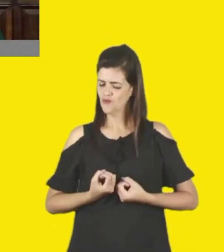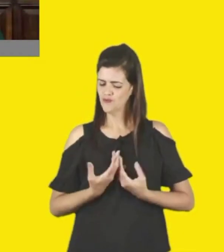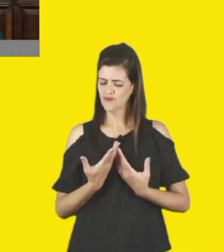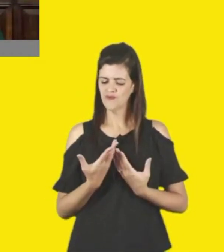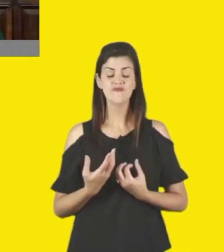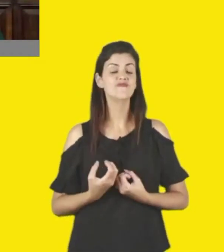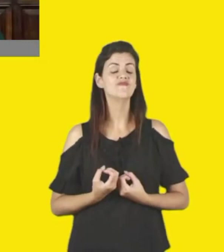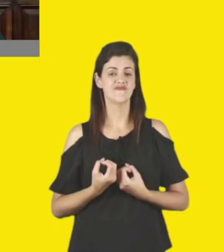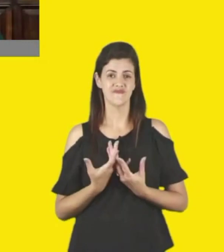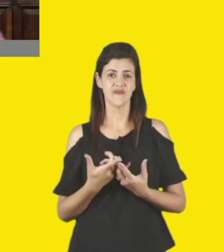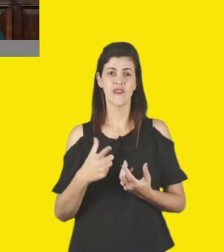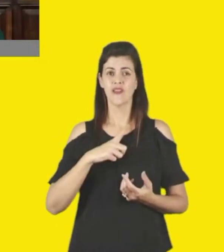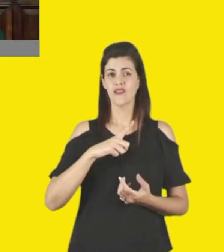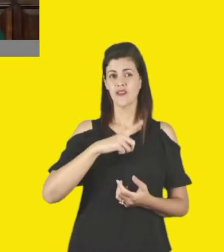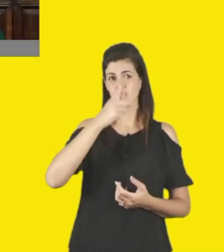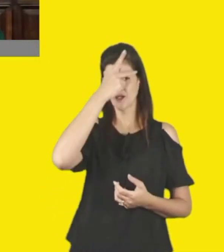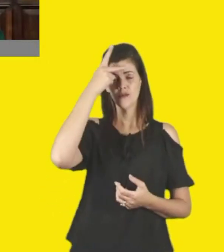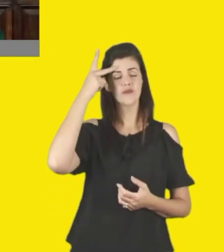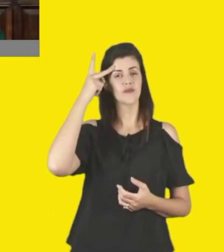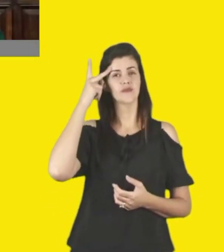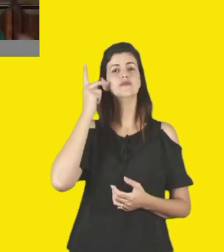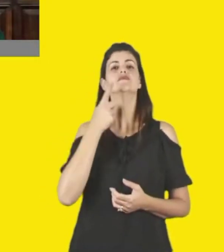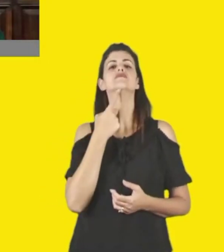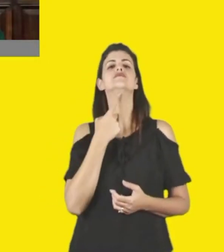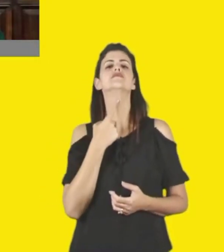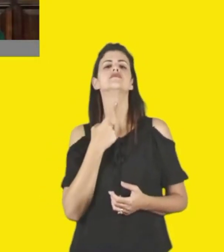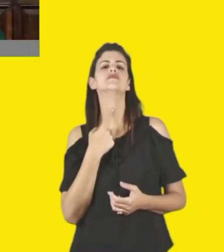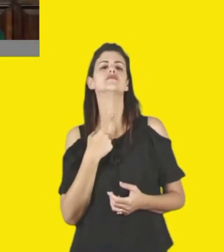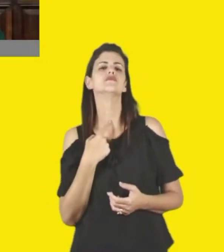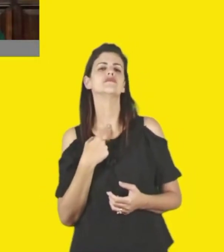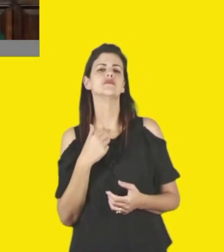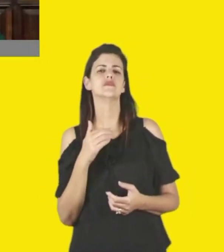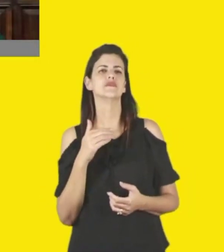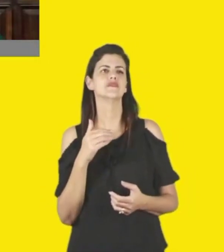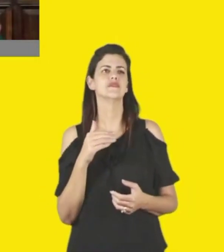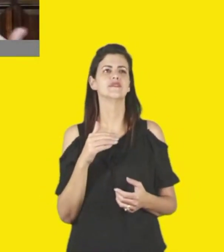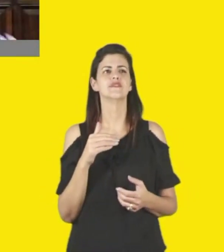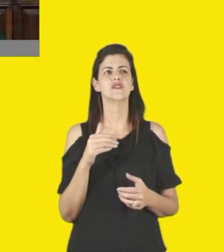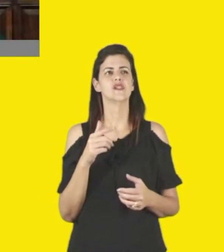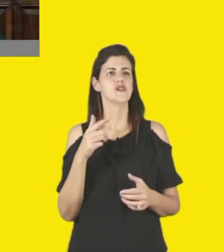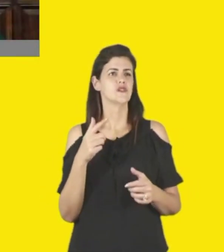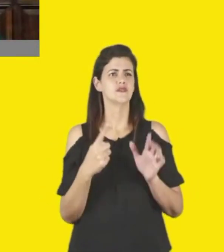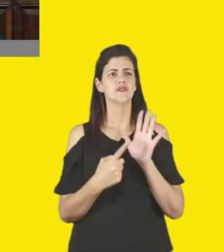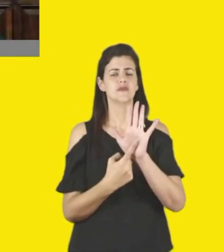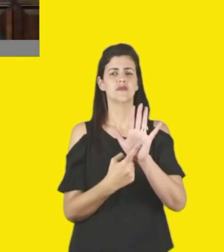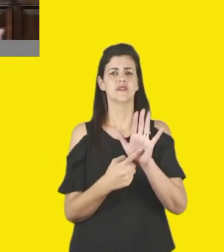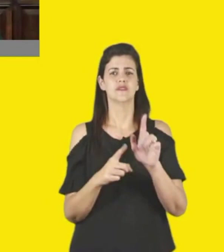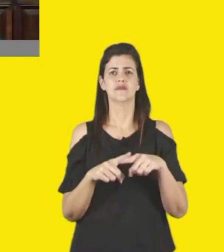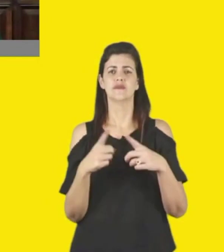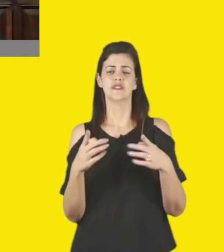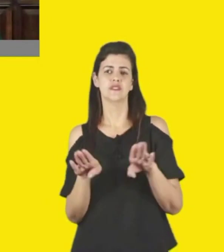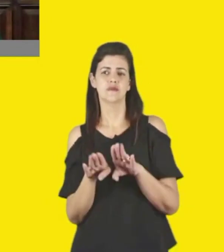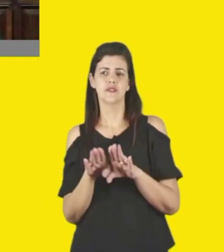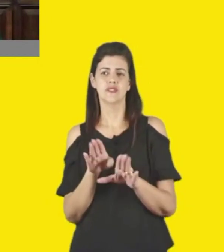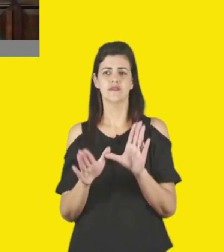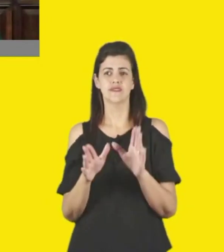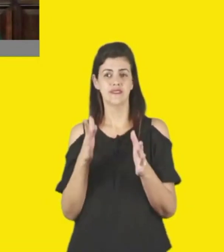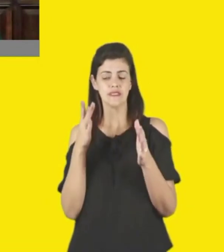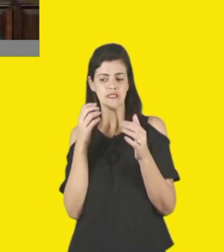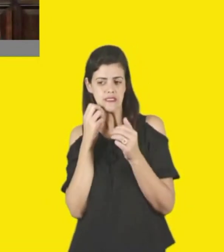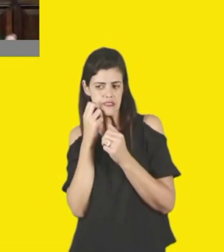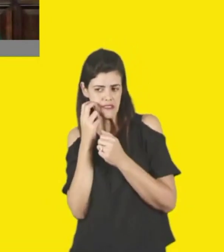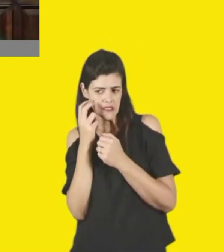porque tem pessoas que querem ser mais tímidas mesmo, eu quero ter o meu artesanato, fazer a minha coisa